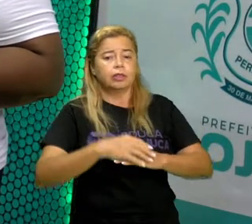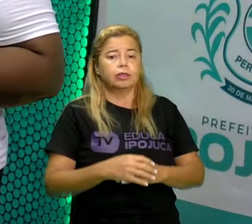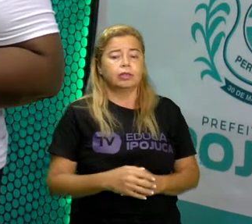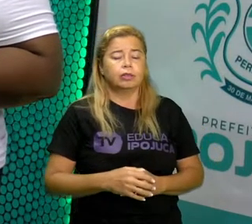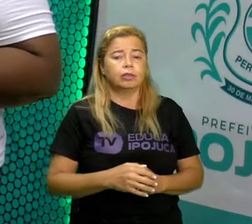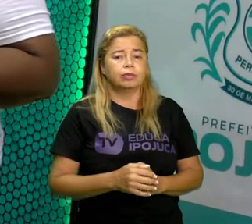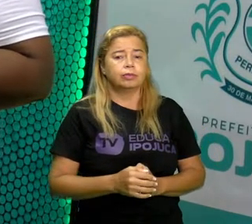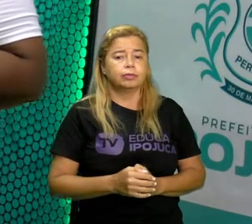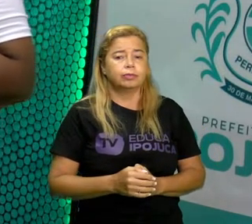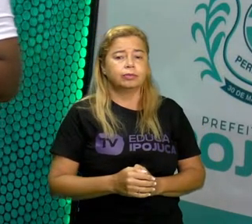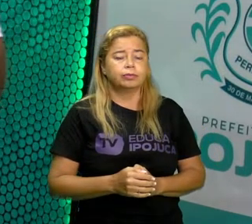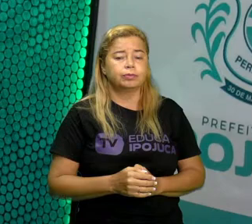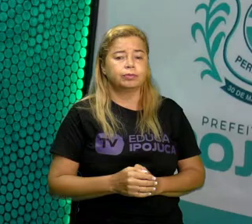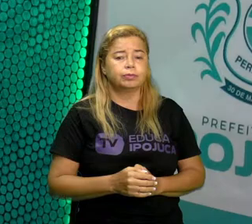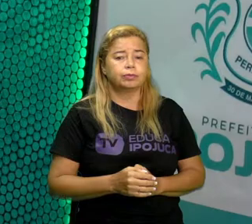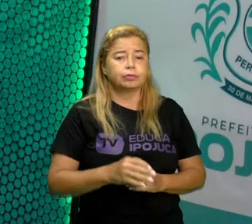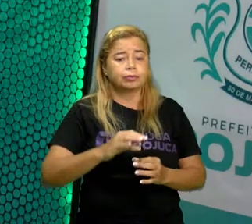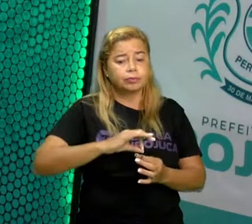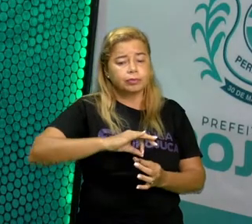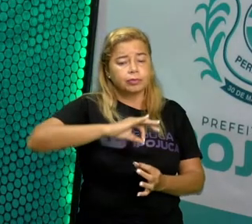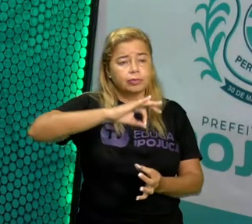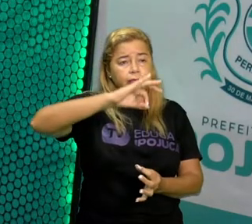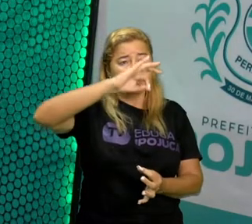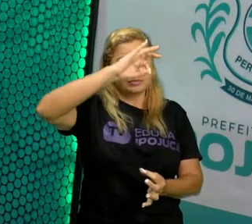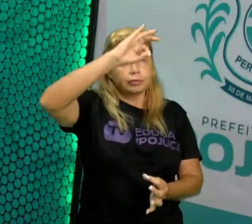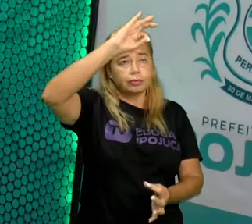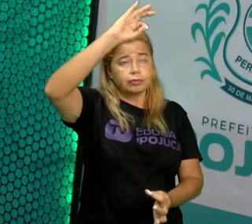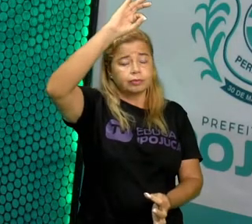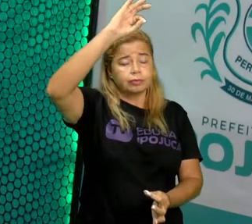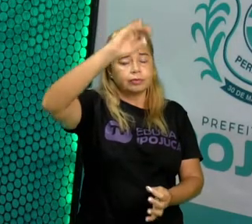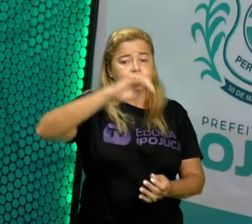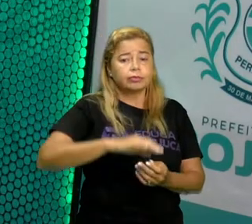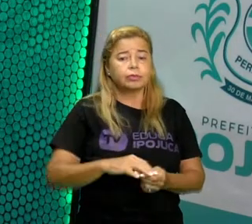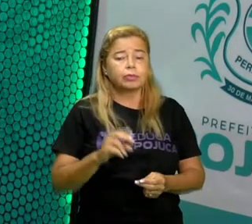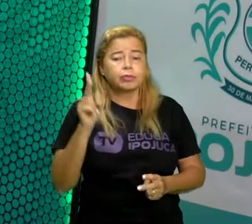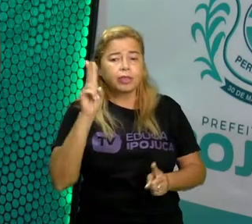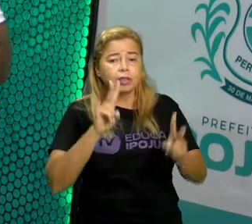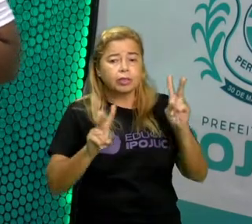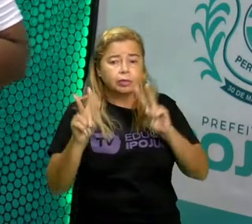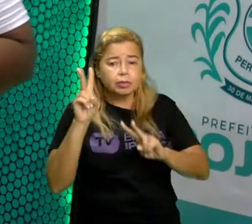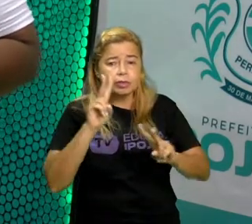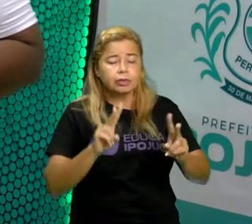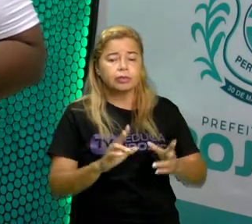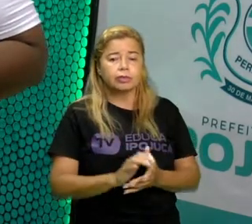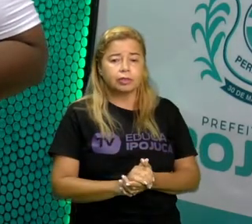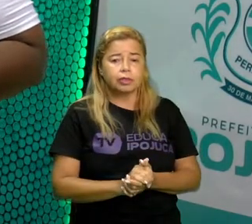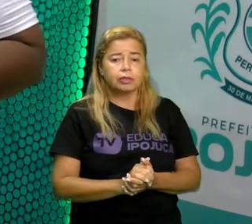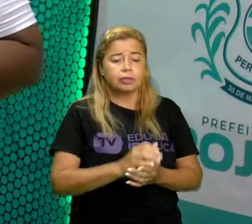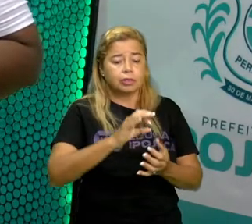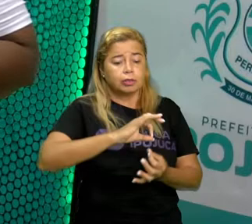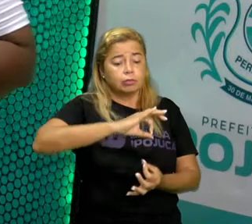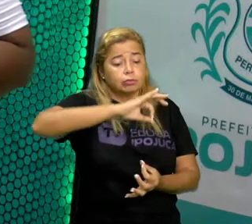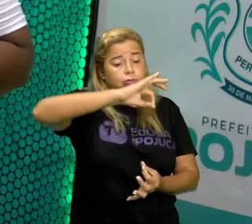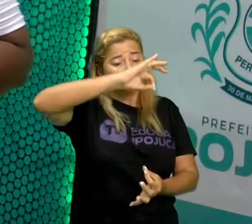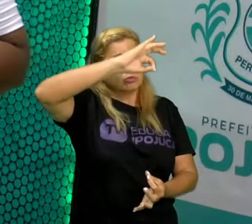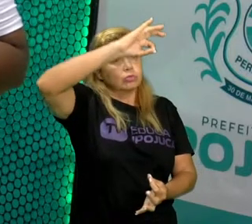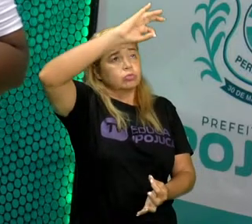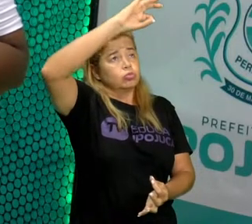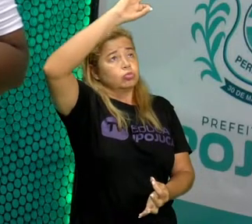Essa linha, como a gente pode observar, está na vertical,